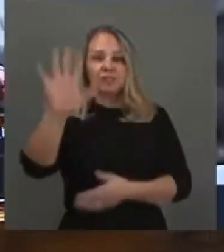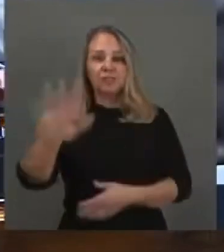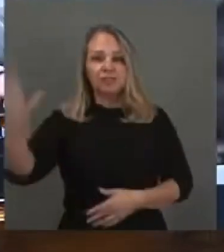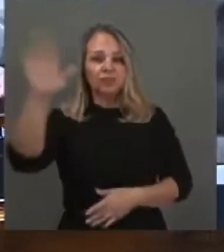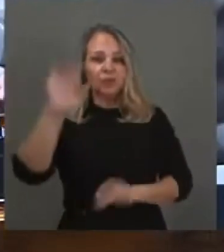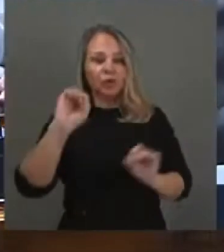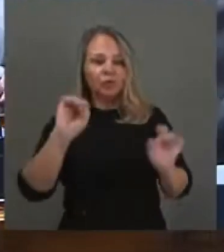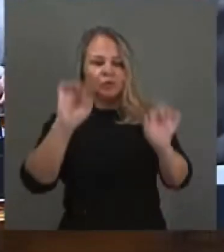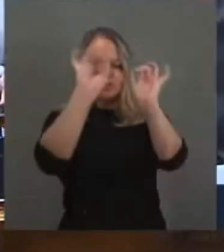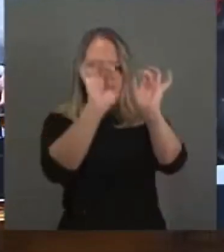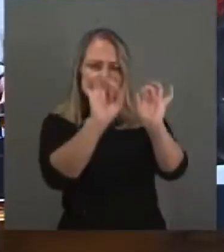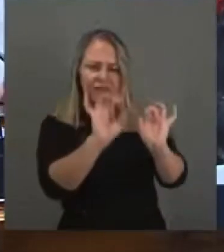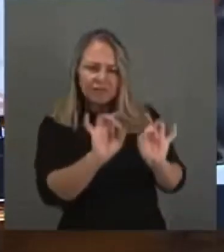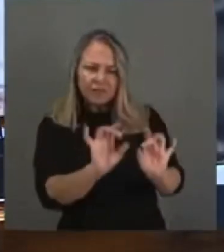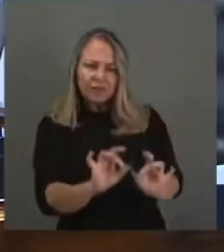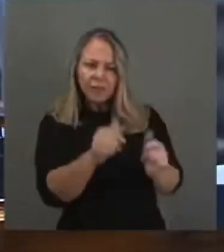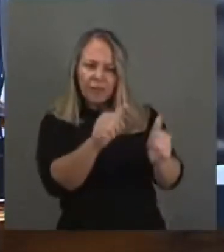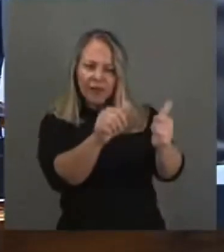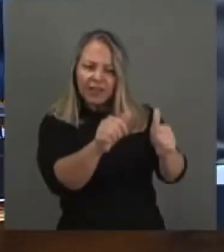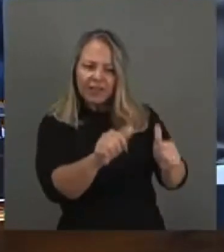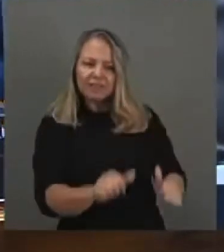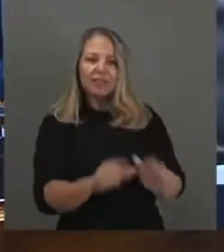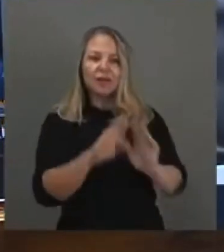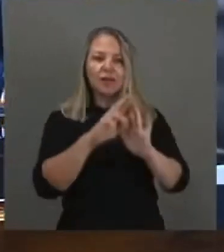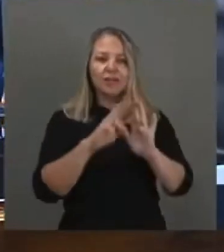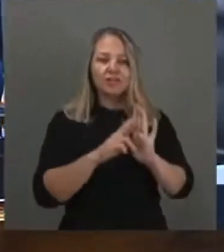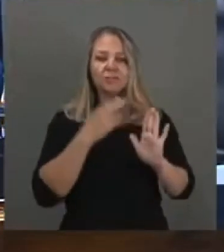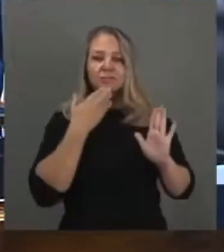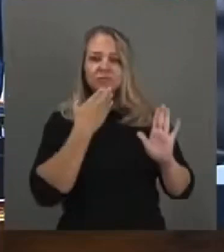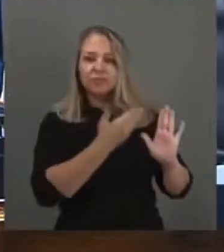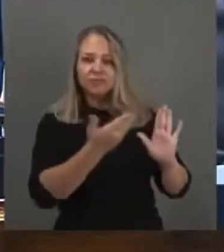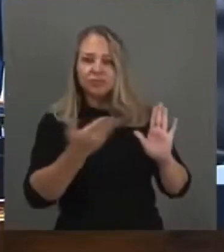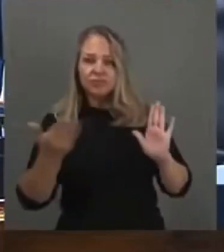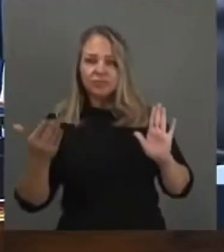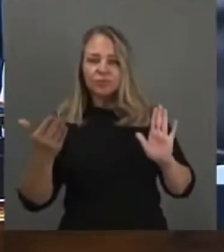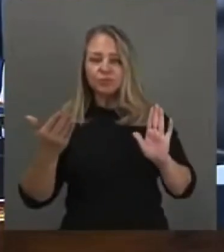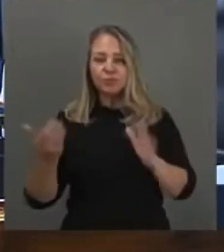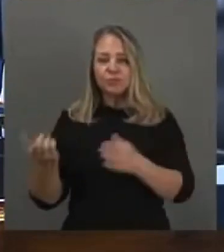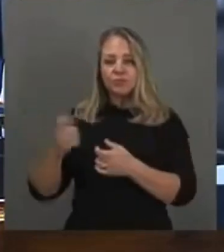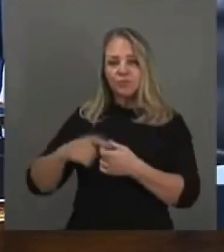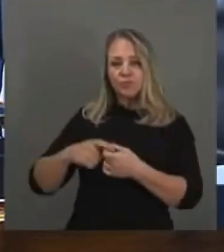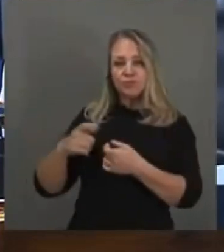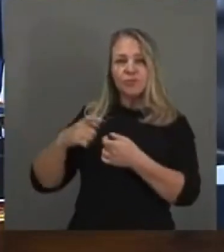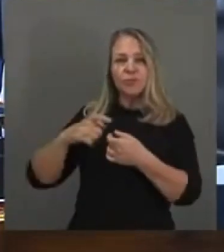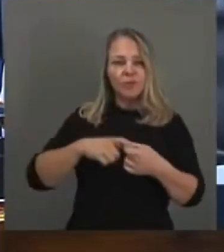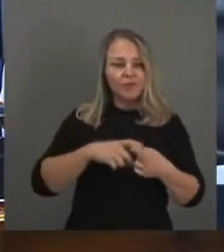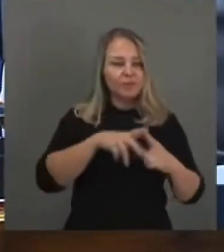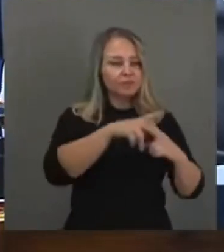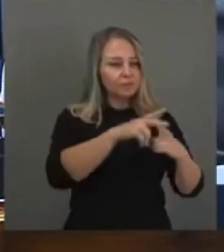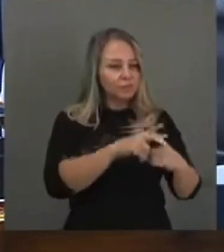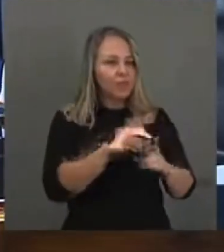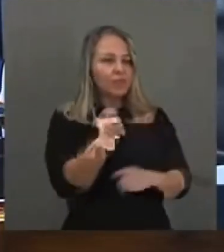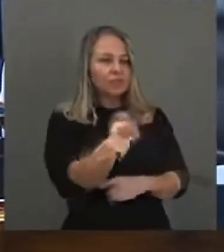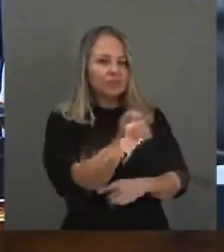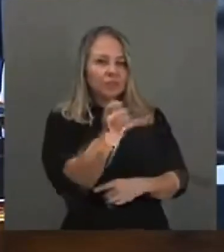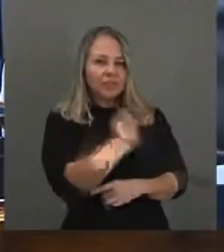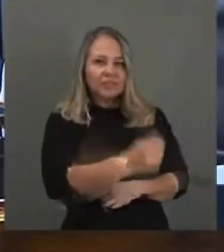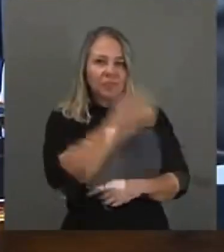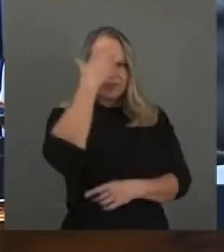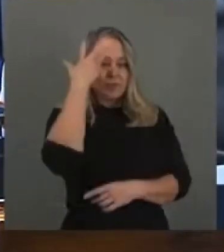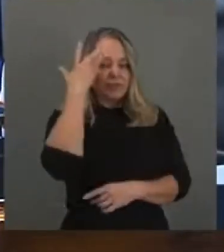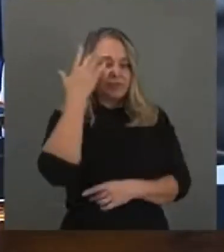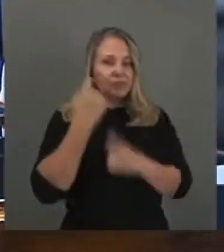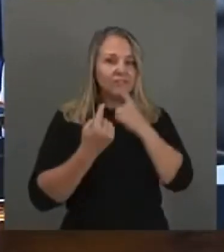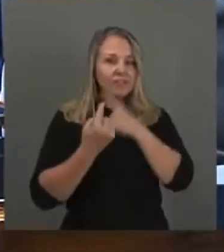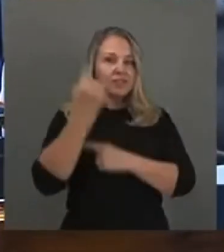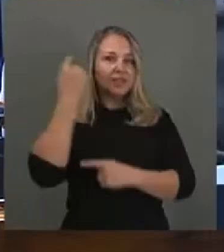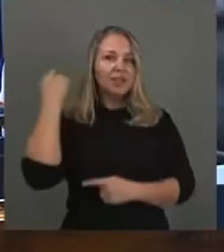específica para analisar os requerimentos de pedidos de reparação e de pensão para as pessoas que foram